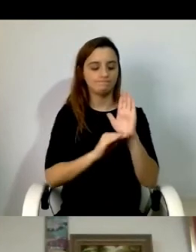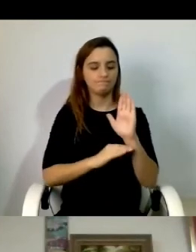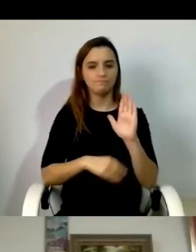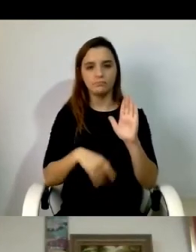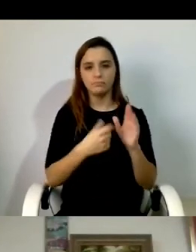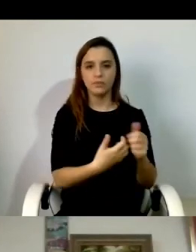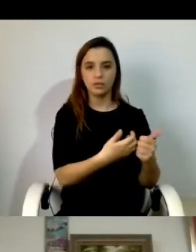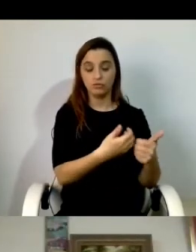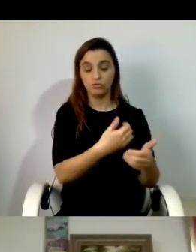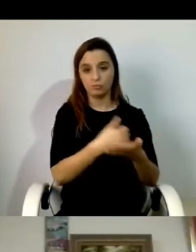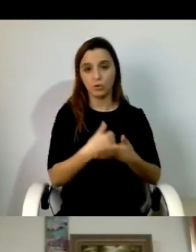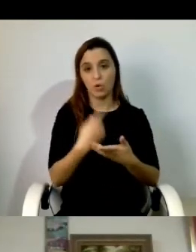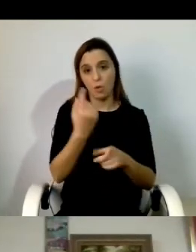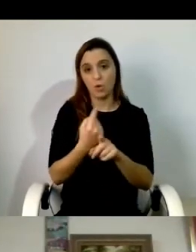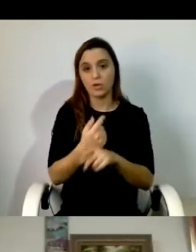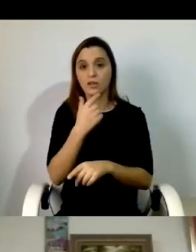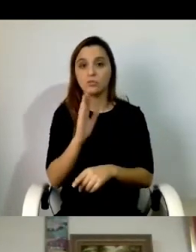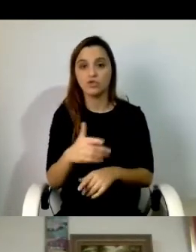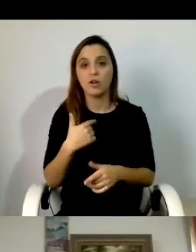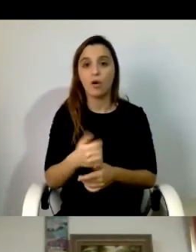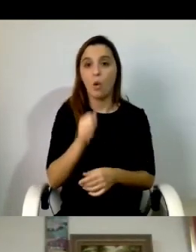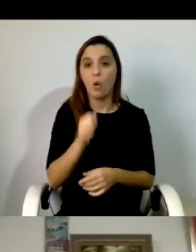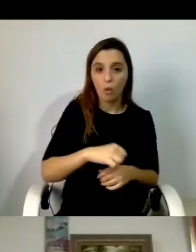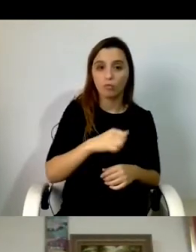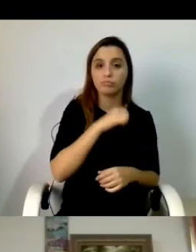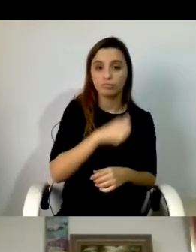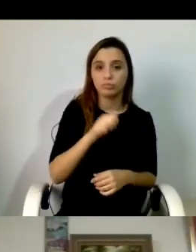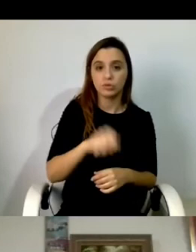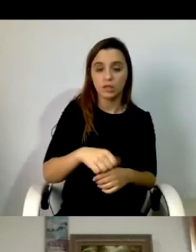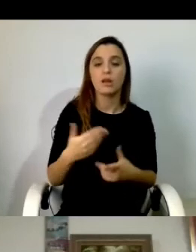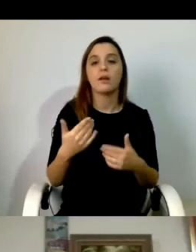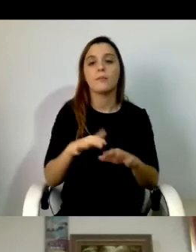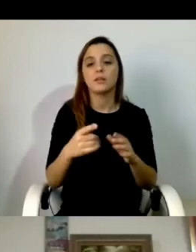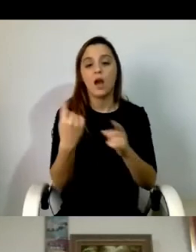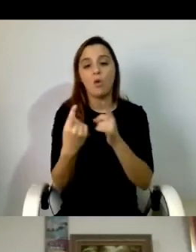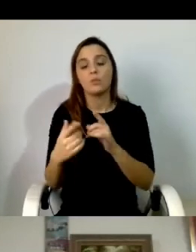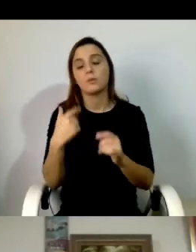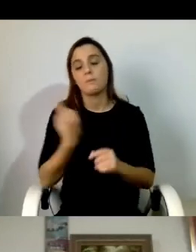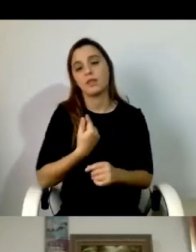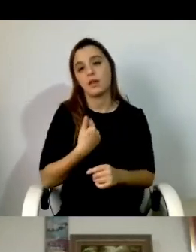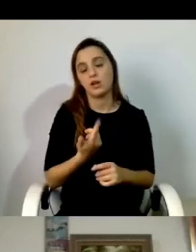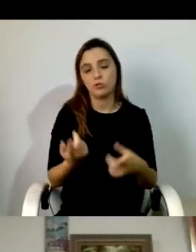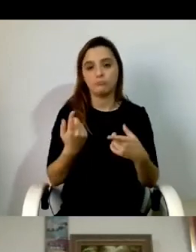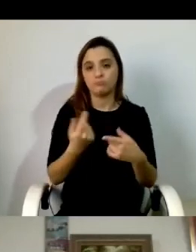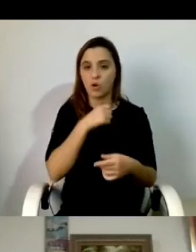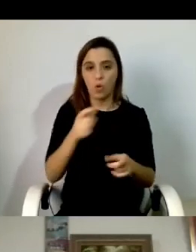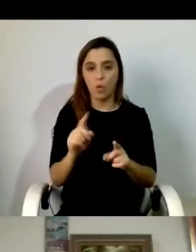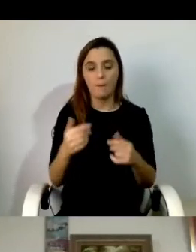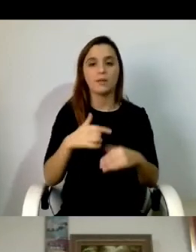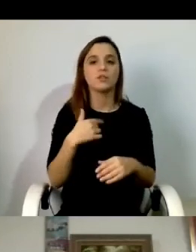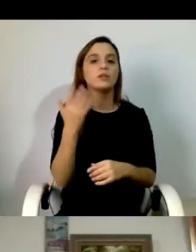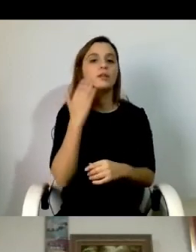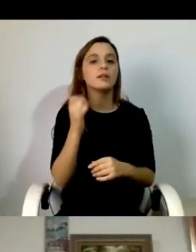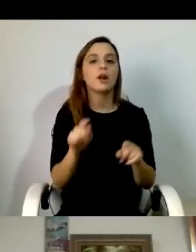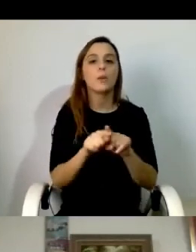aqui dito uma coisa que concordo na generalidade mas há coisas obviamente onde eu tenho que discordar mas vou tentar seguir aqui o